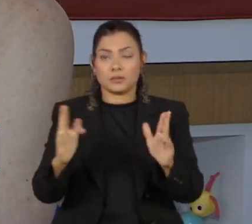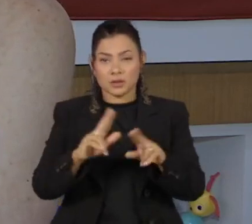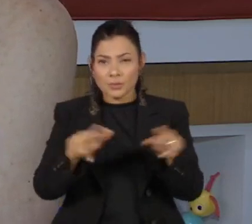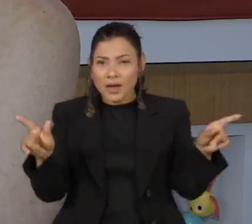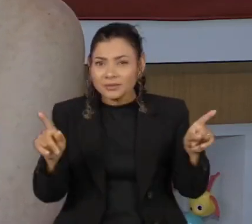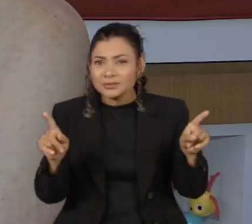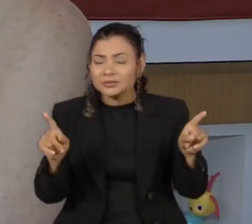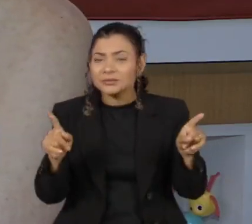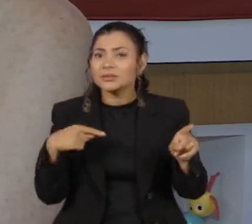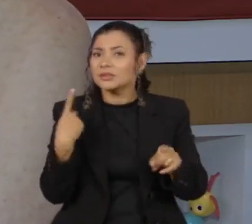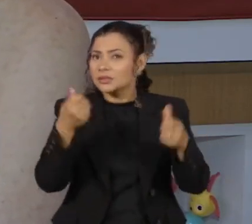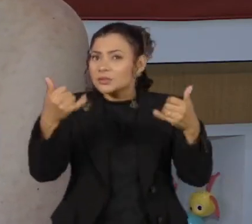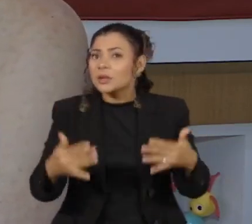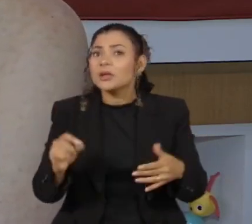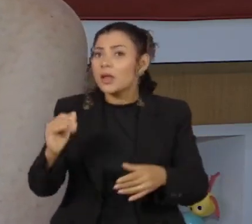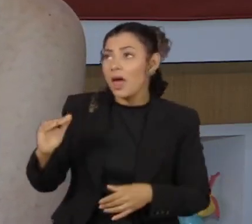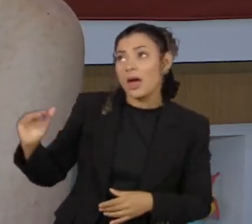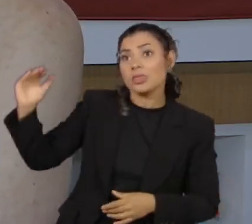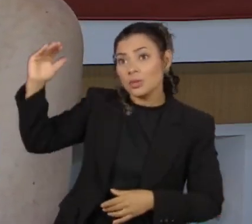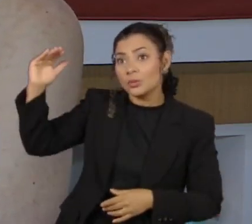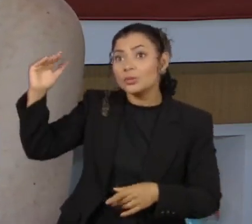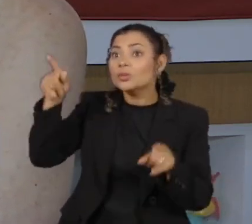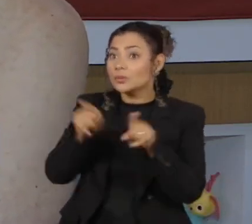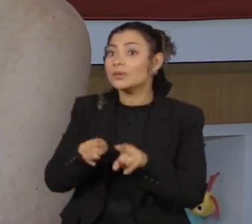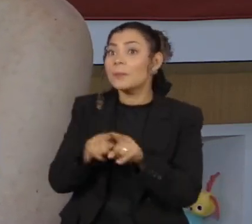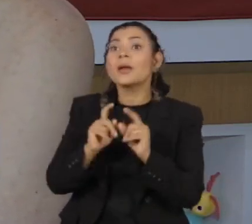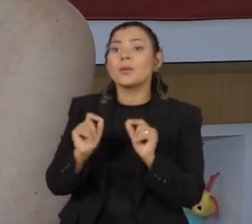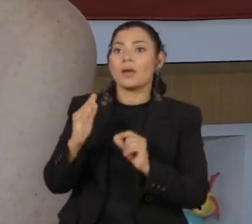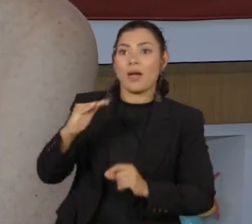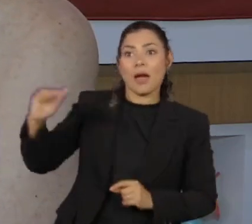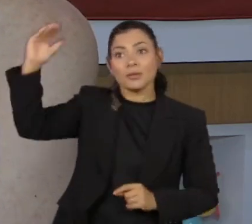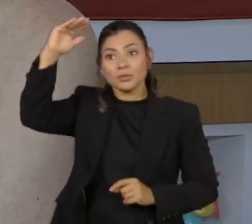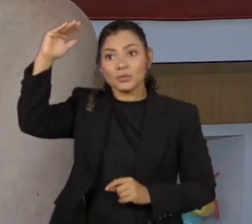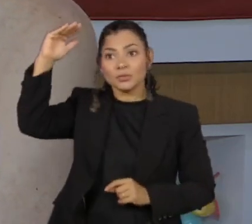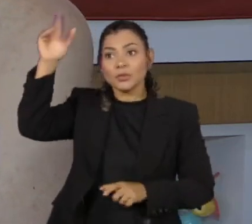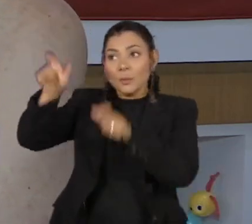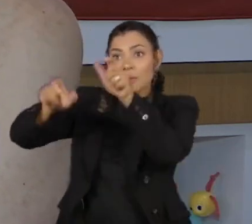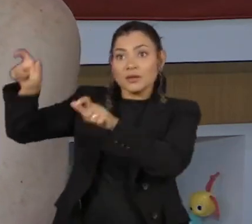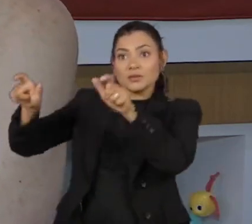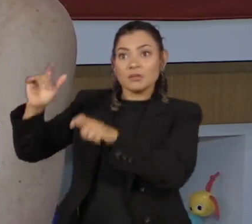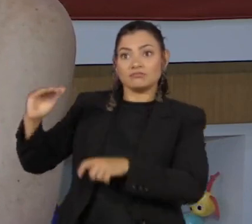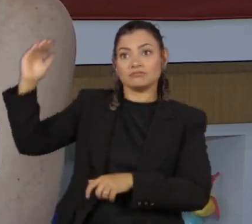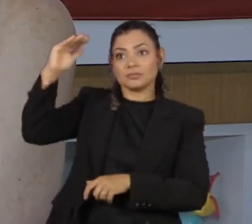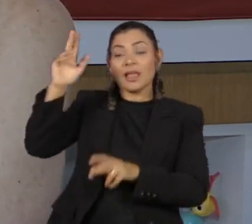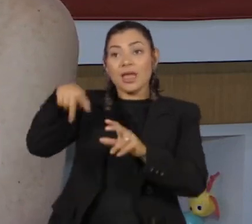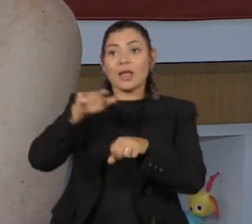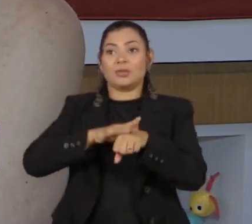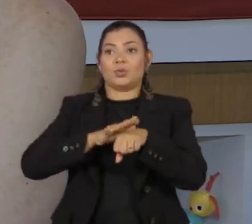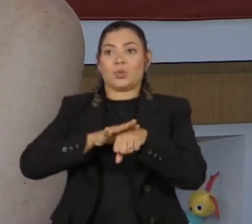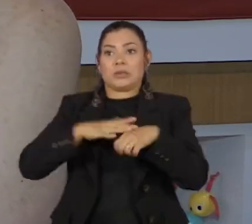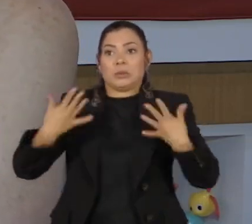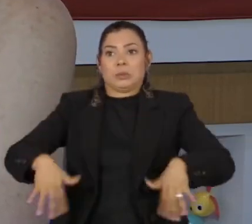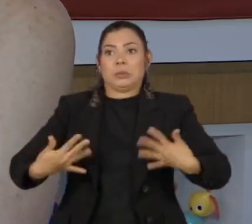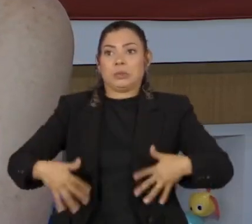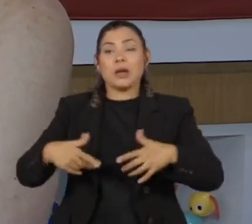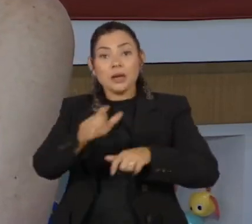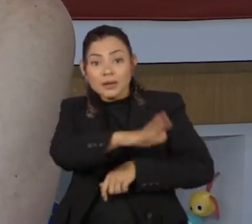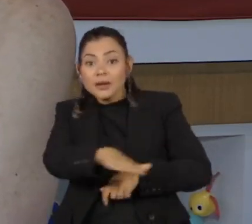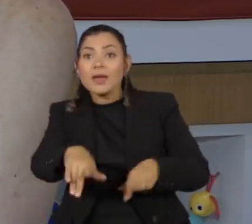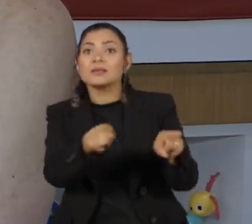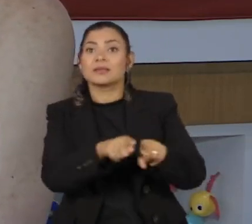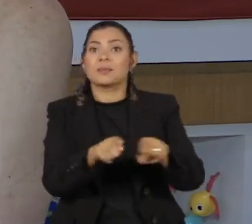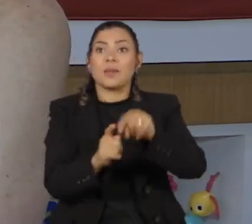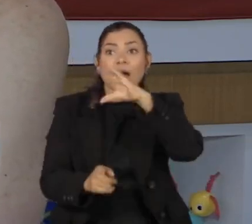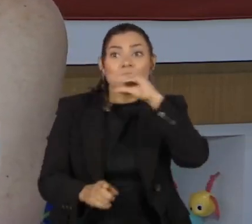só de adultos, mas pensando que essa é uma doença que atinge muitas crianças